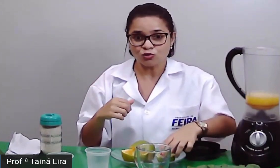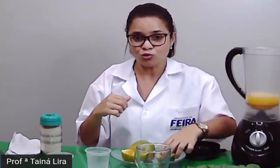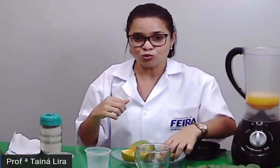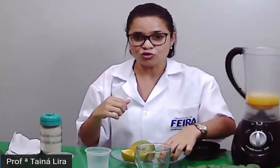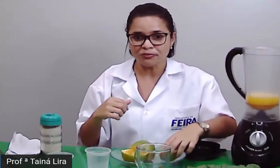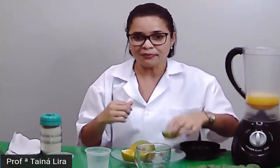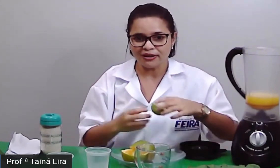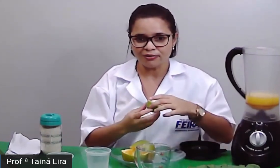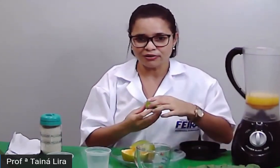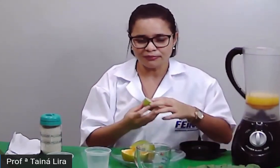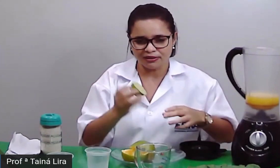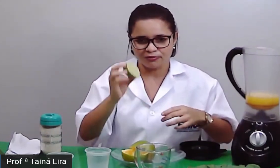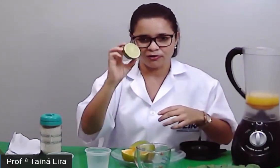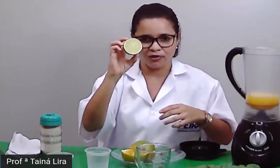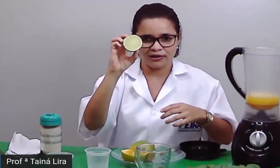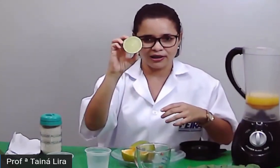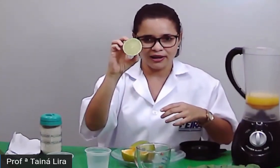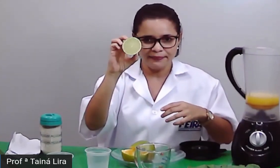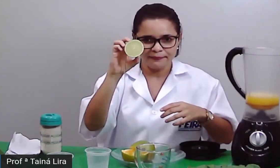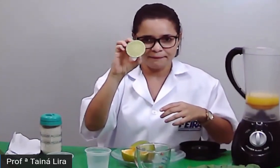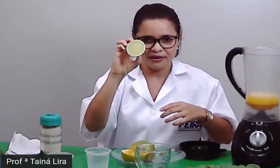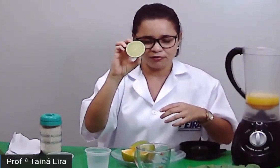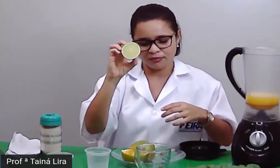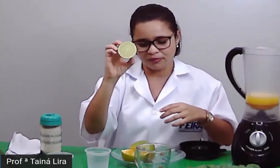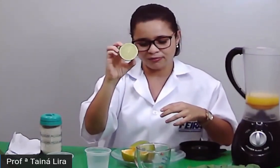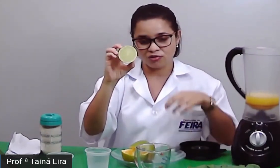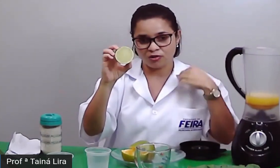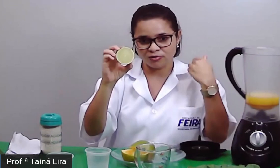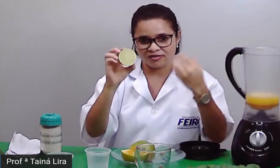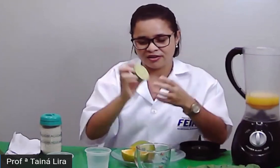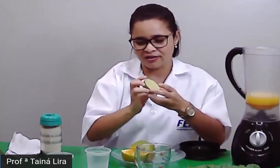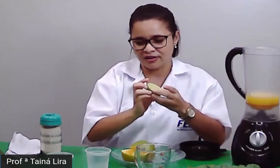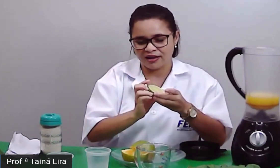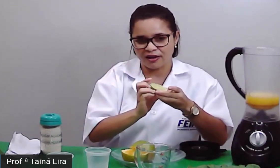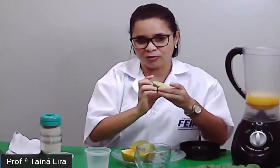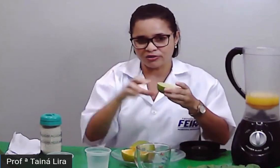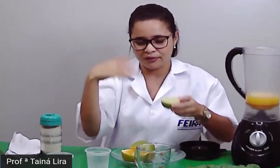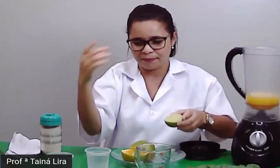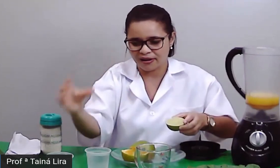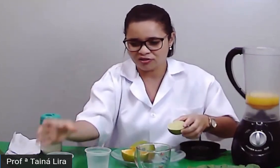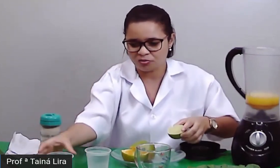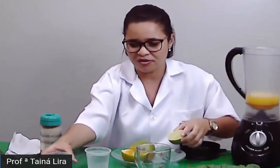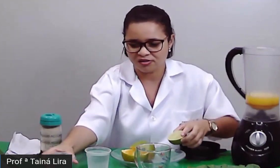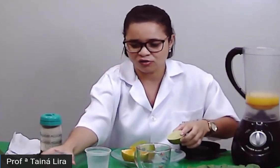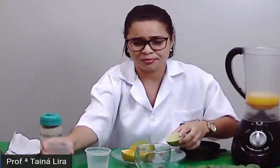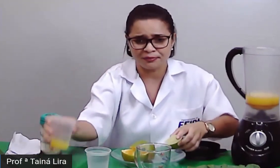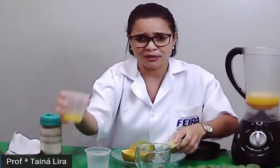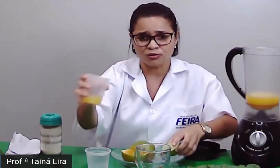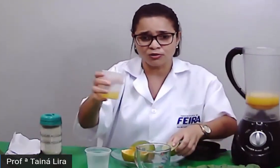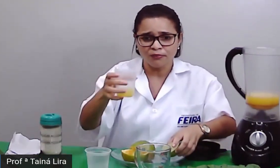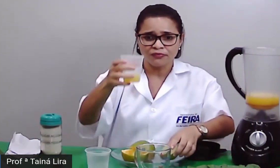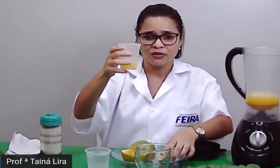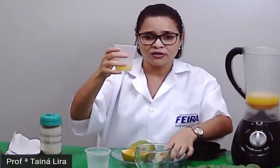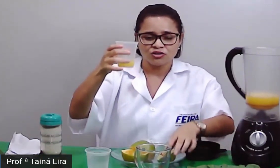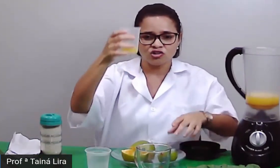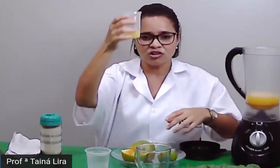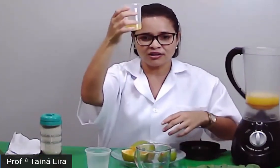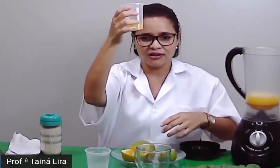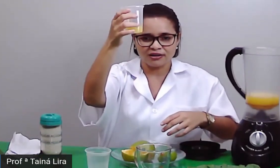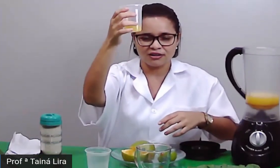pedi, é o suco de meio limão. Olha lá, meio limão, eu já usei lá a outra parte, passa no espremedor,